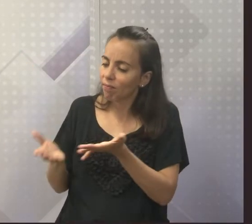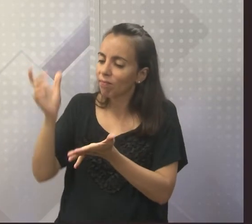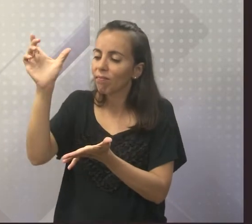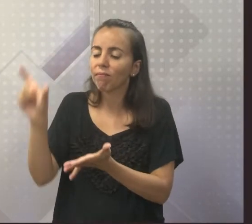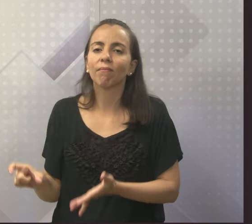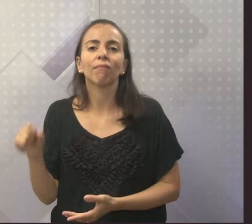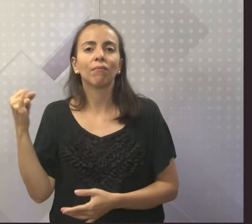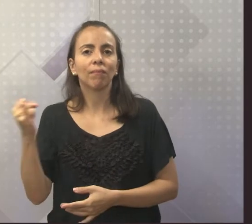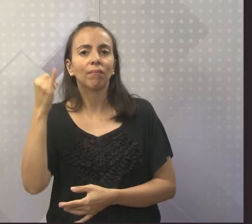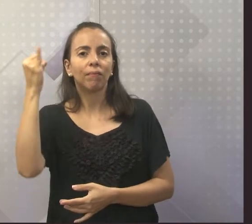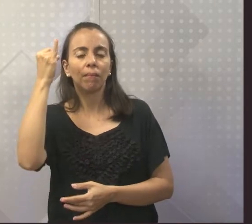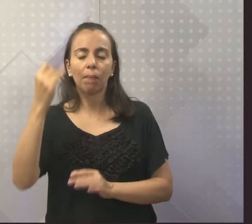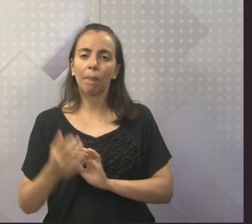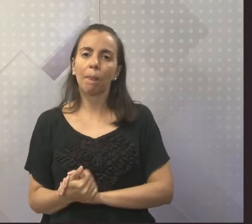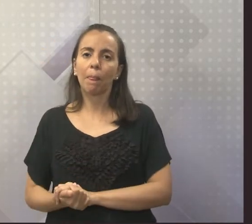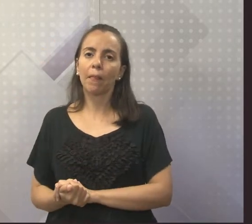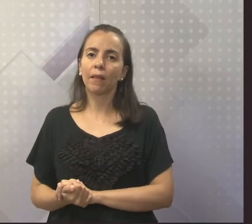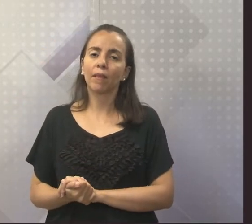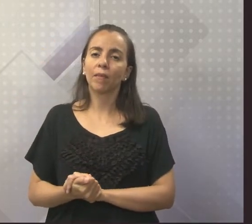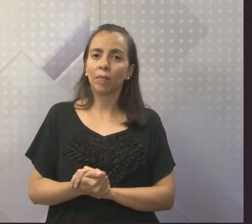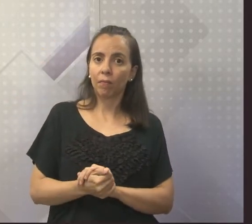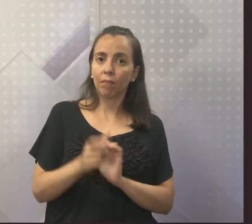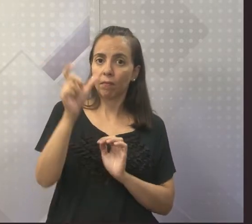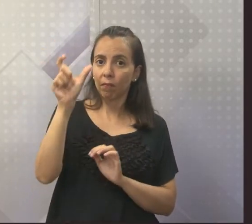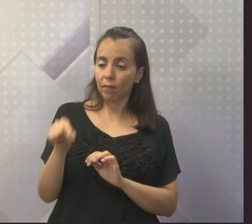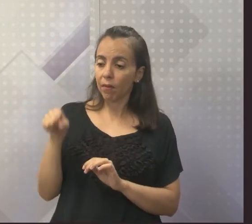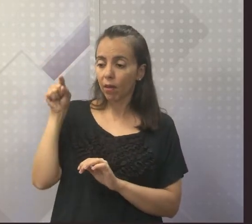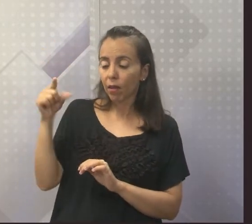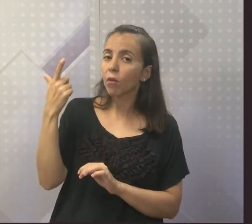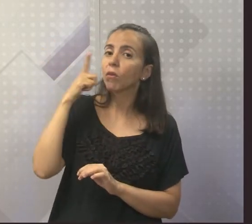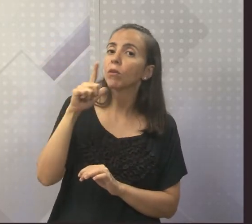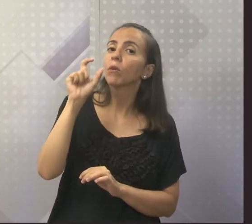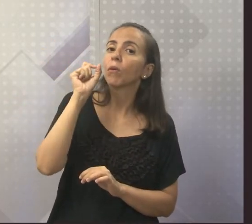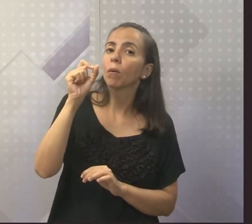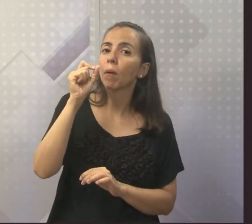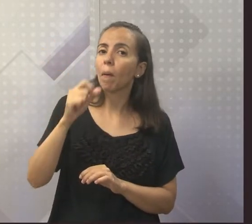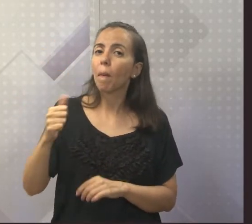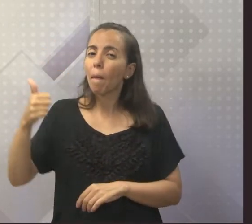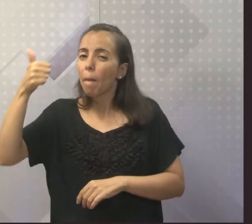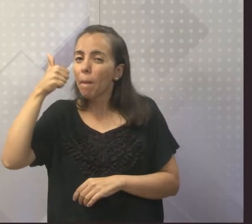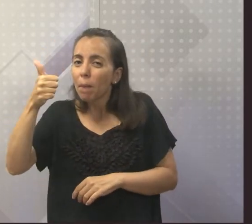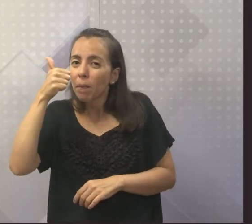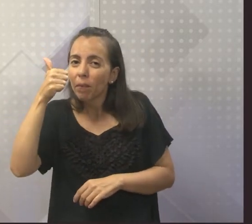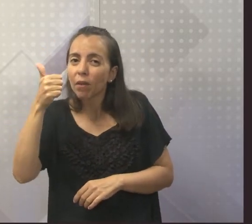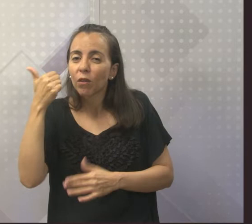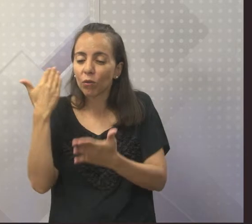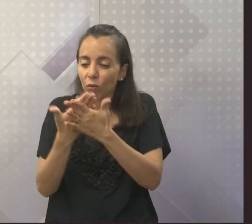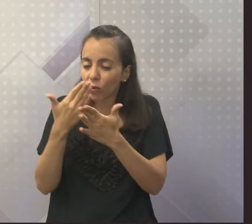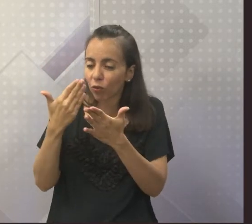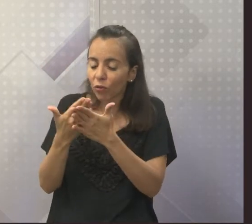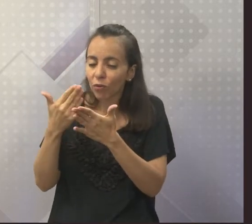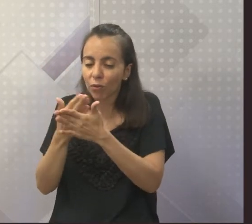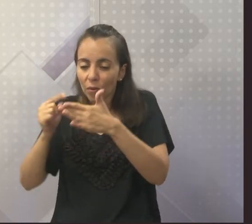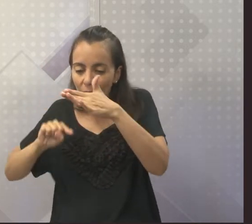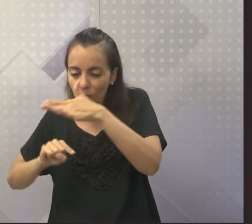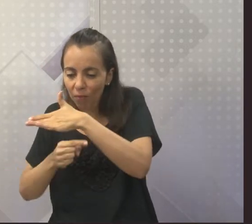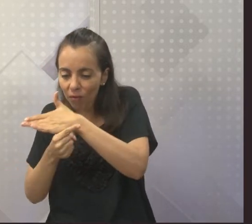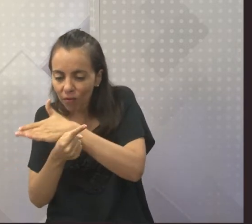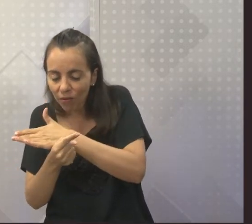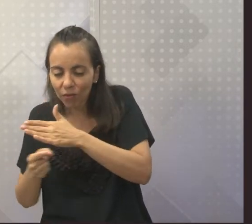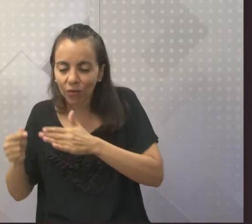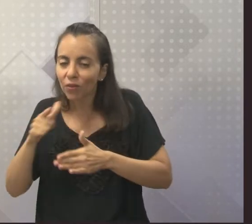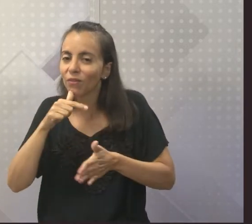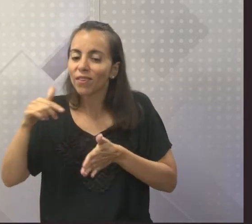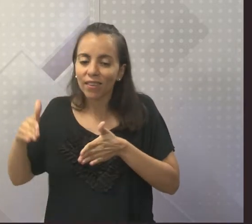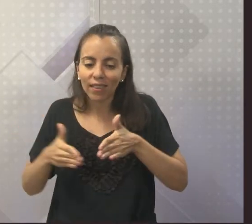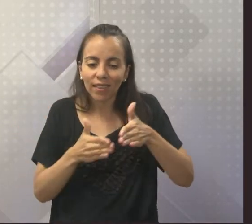Vamos lá. Assim, ele se tornou o quê? Um dos pioneiros no estudo dos rios do Brasil. Olha só. E